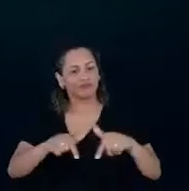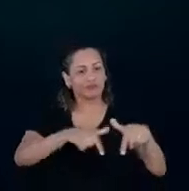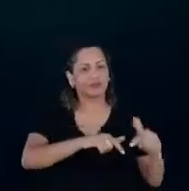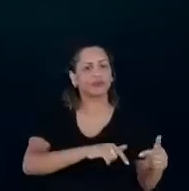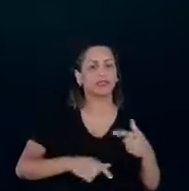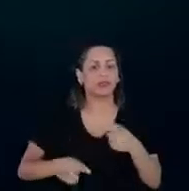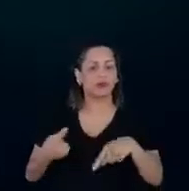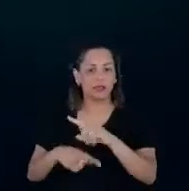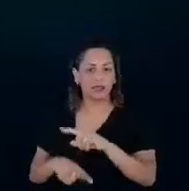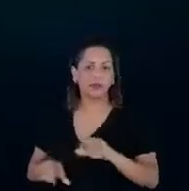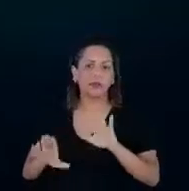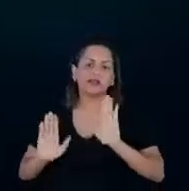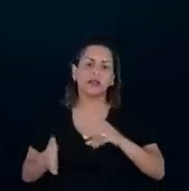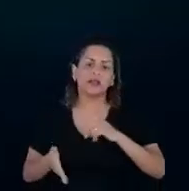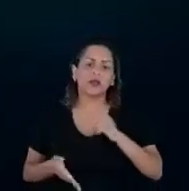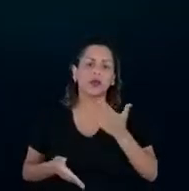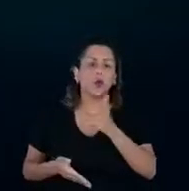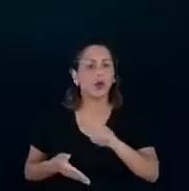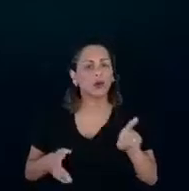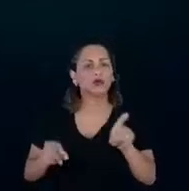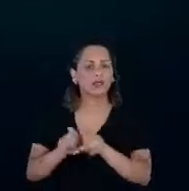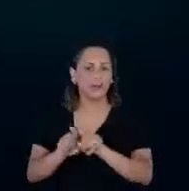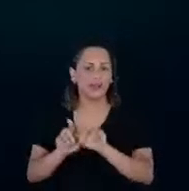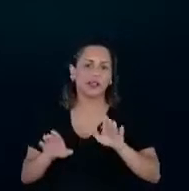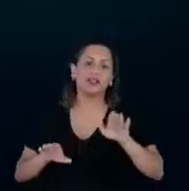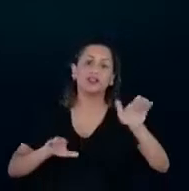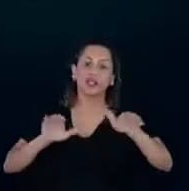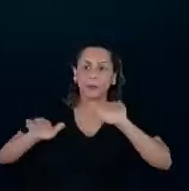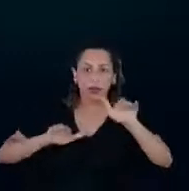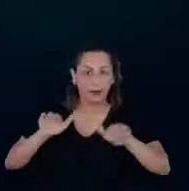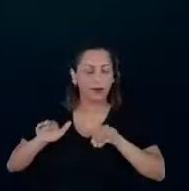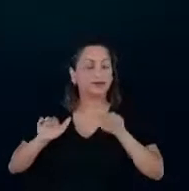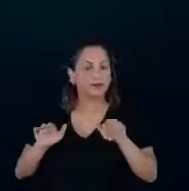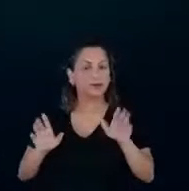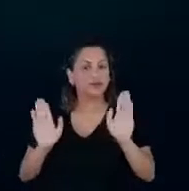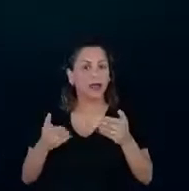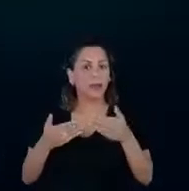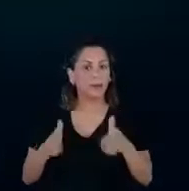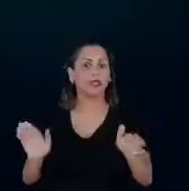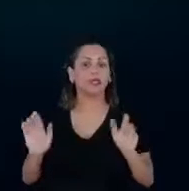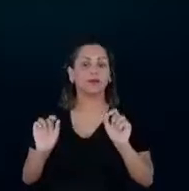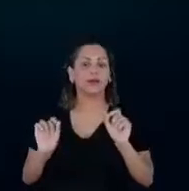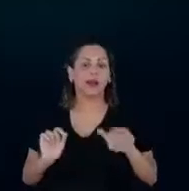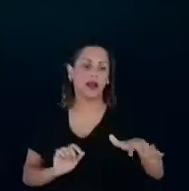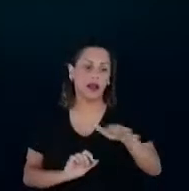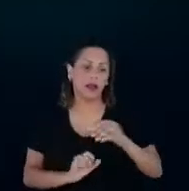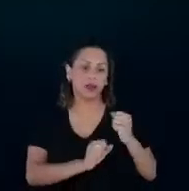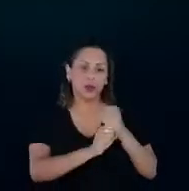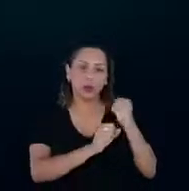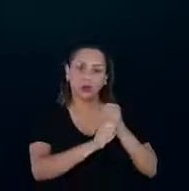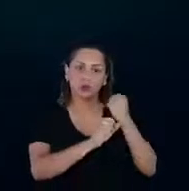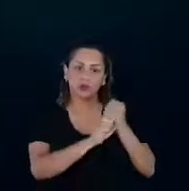A própria chamada que a gente abriu referente ao setor de edificações para a construção